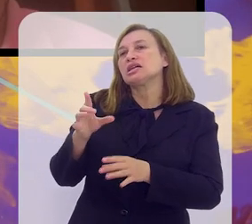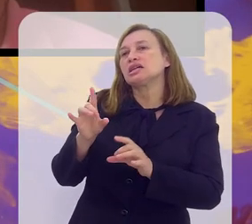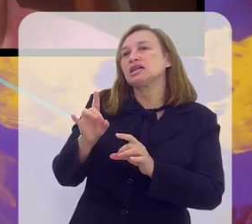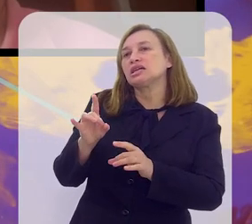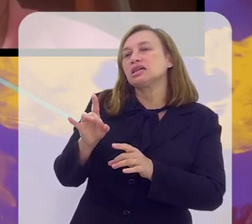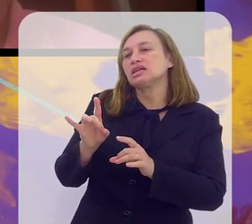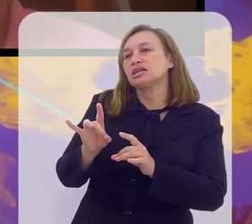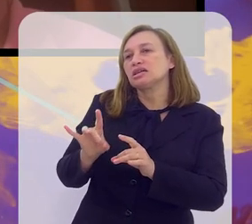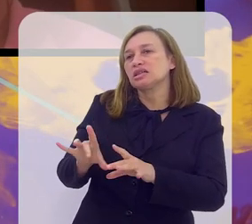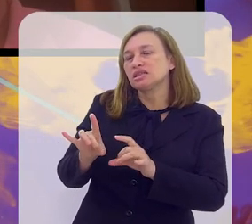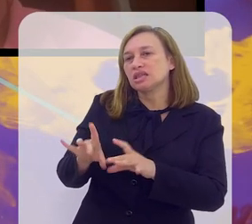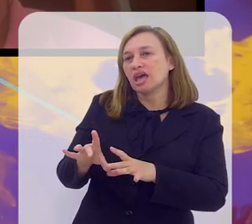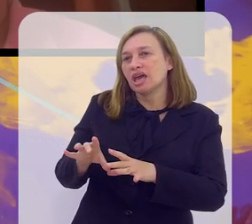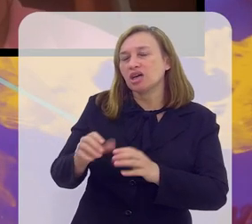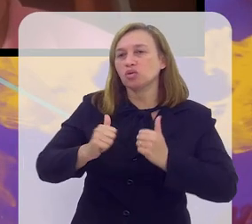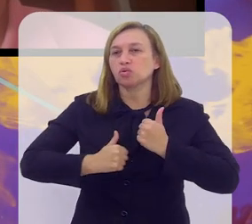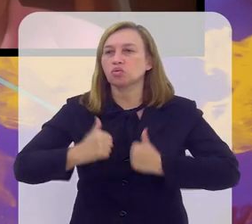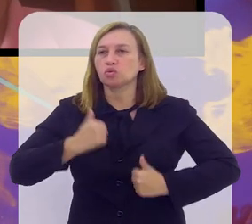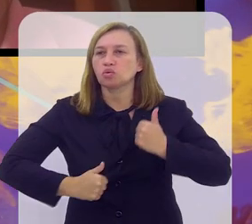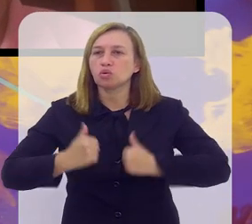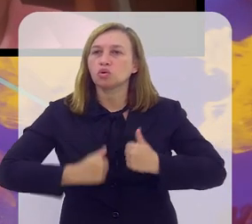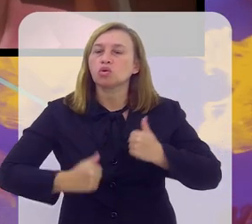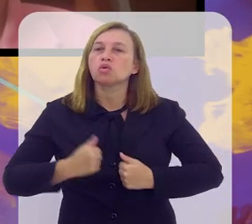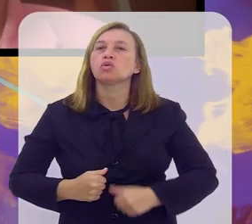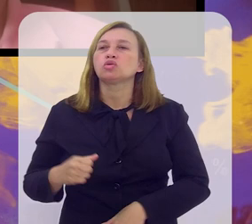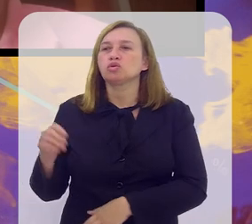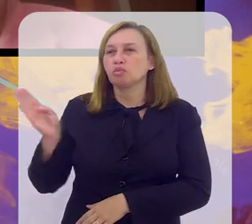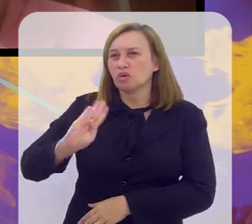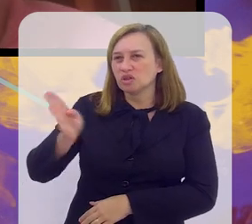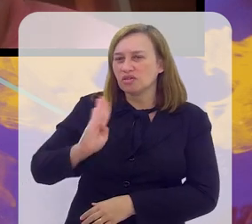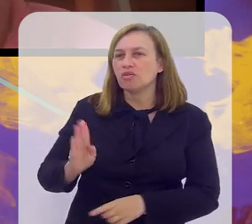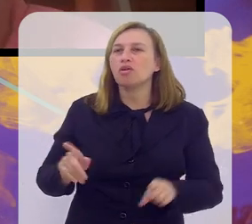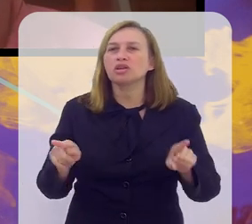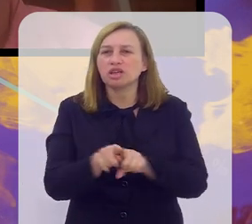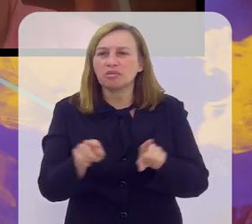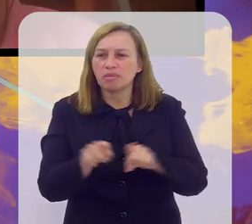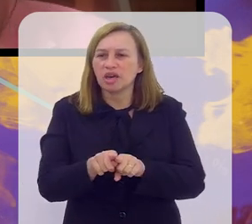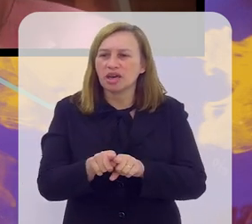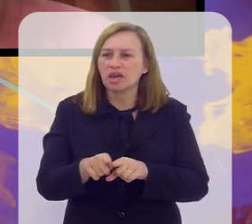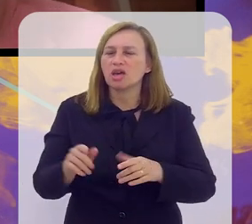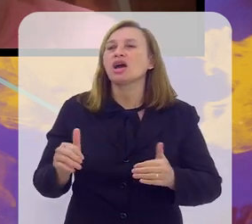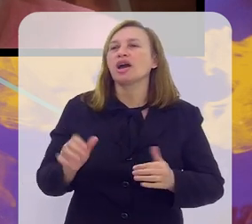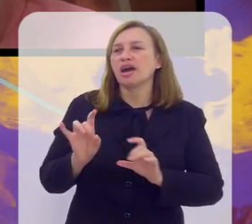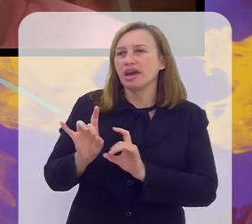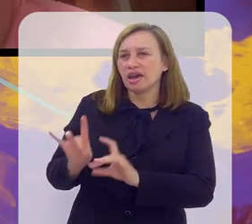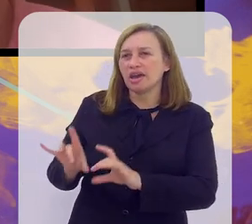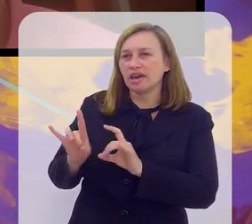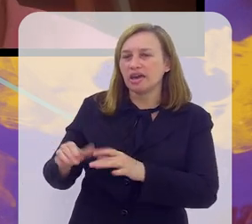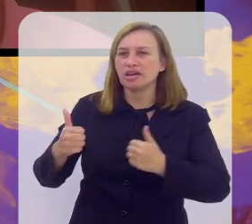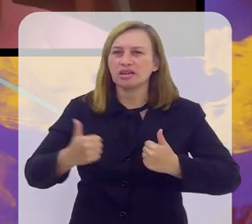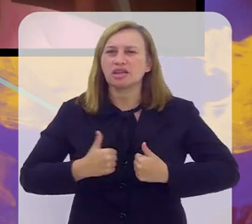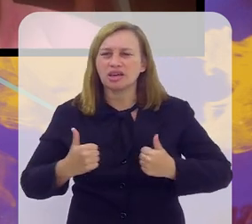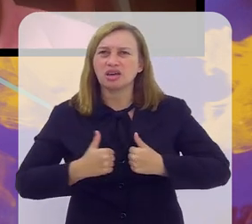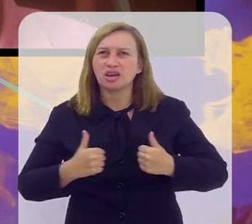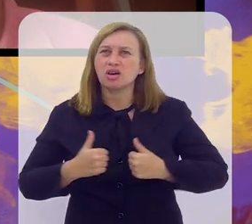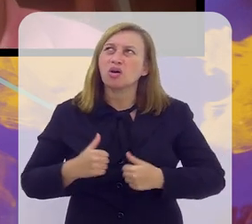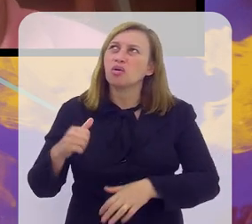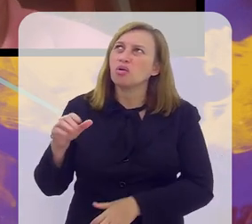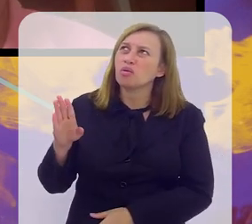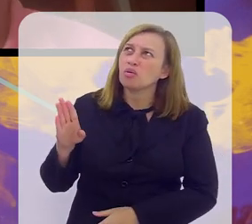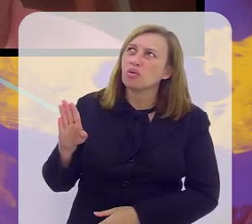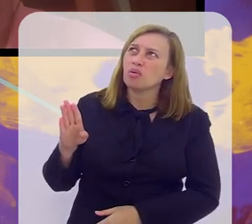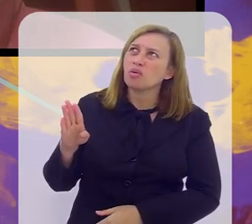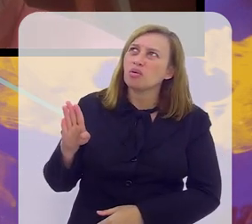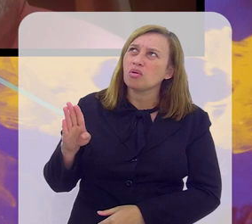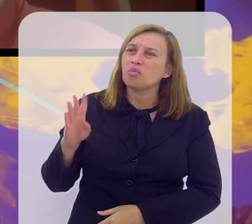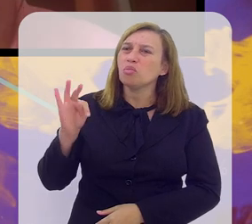Castro, o Bruno Laje, que já está colocando as manguinhas de fora. O Jorge Jesus. O Jorge Jesus foi vitorioso, mas as coletivas